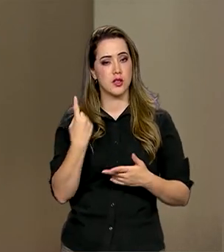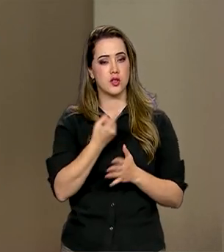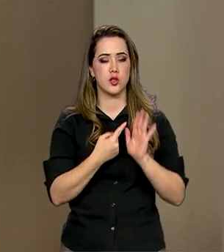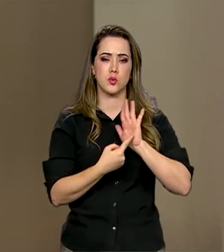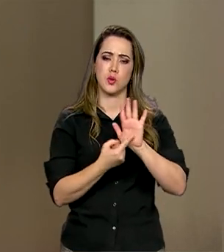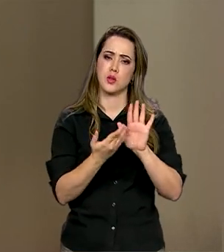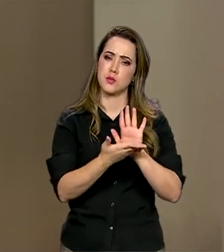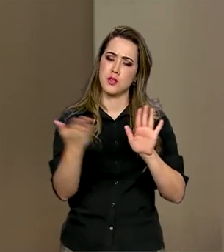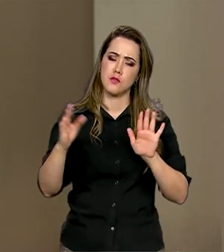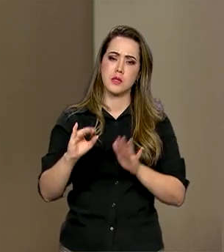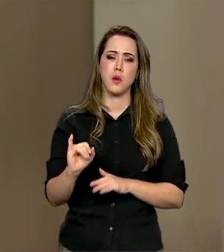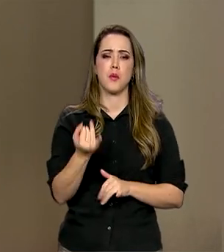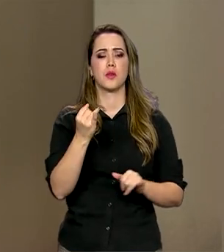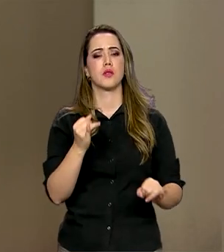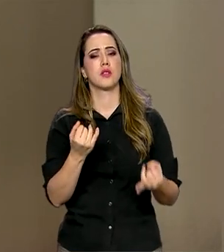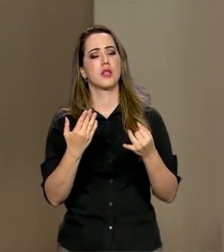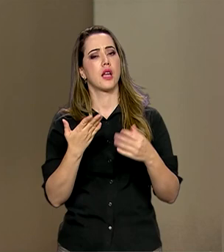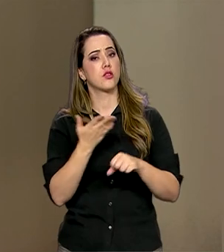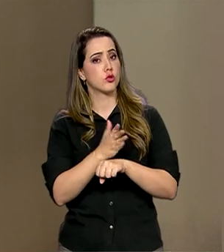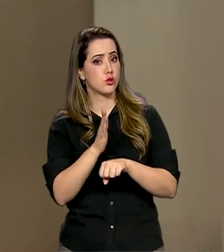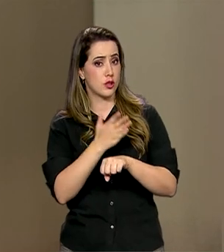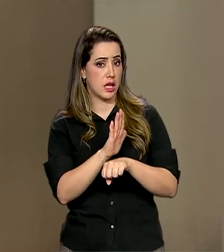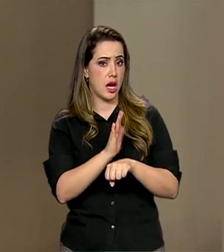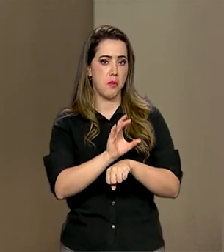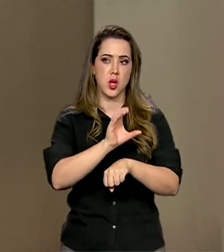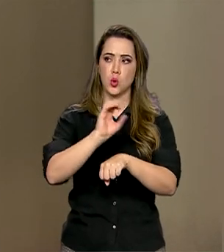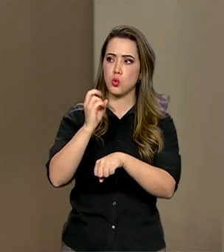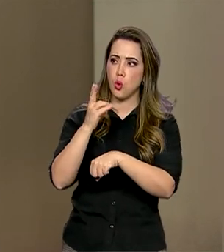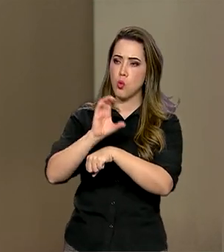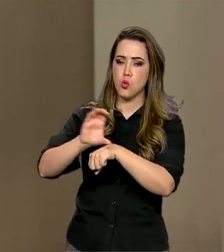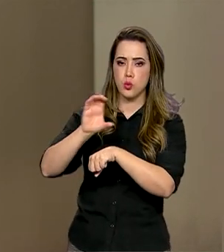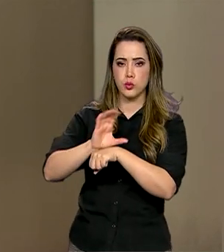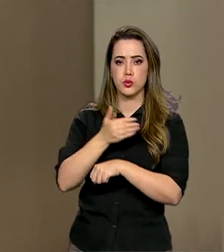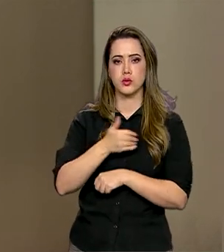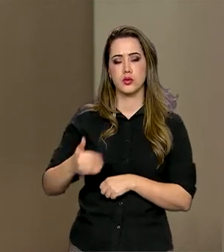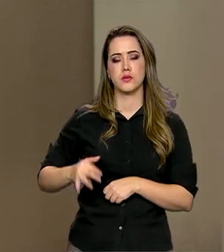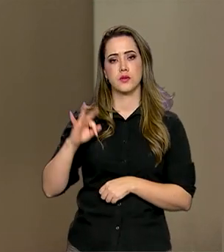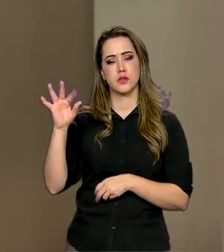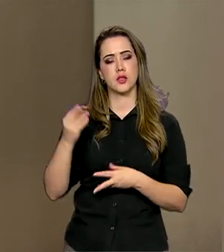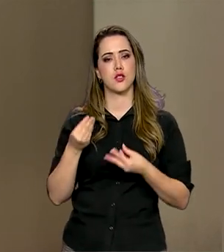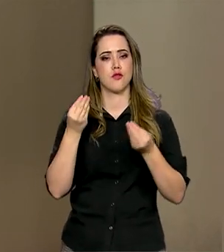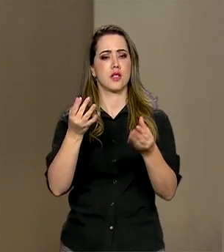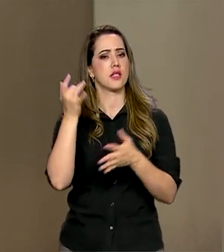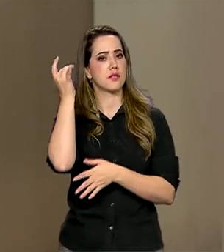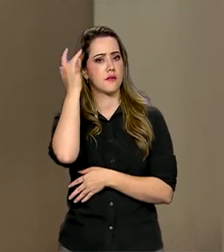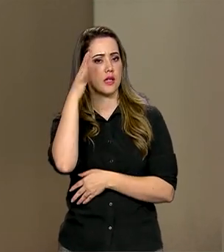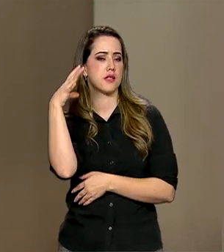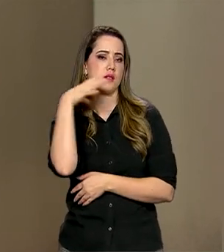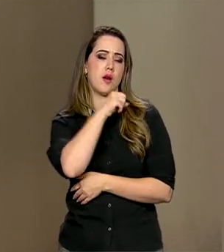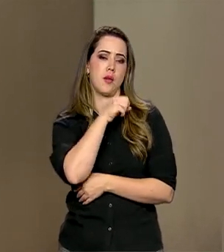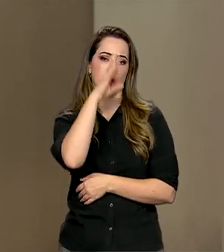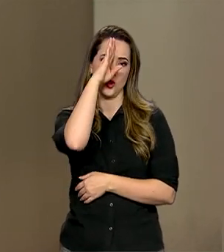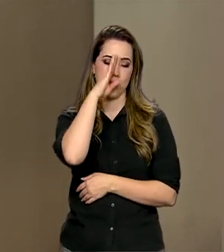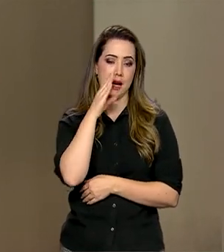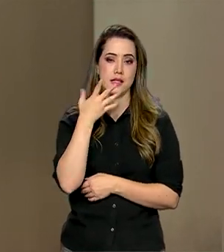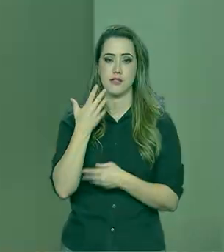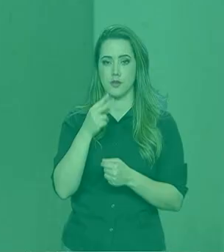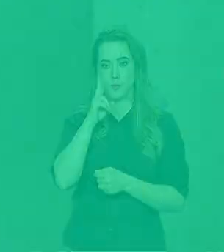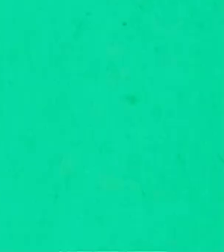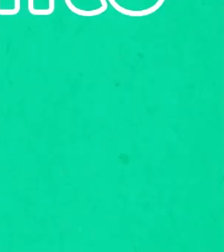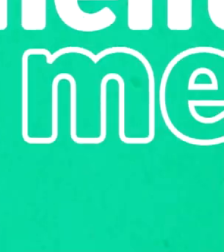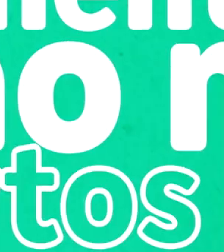diversas oportunidades de qualificação que o governo federal oferece de forma fácil, rápida e gratuita. Olha só!